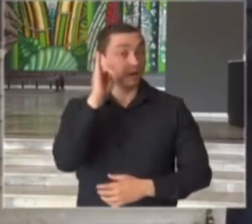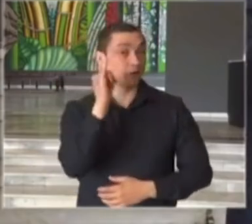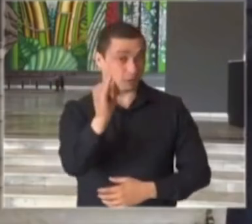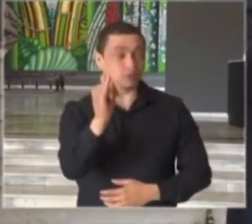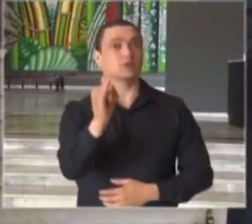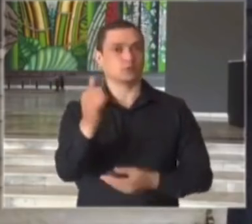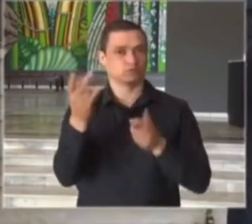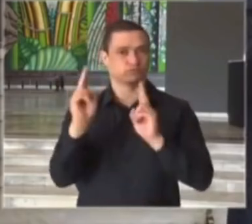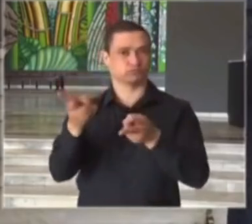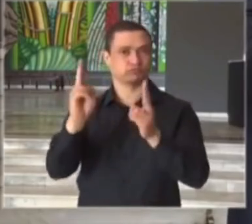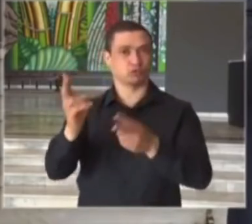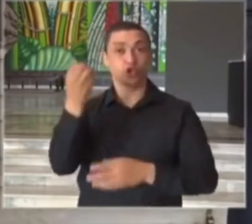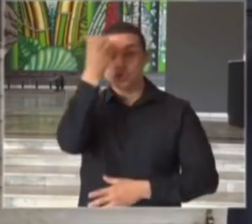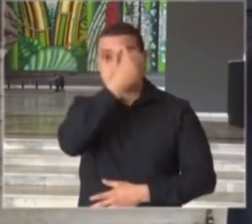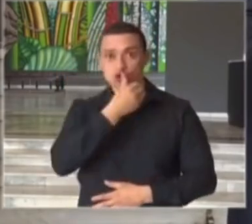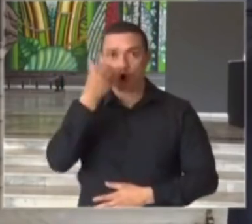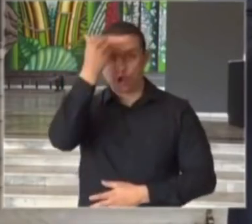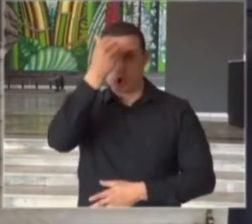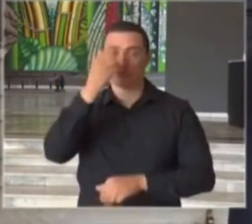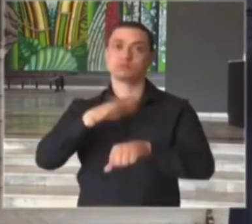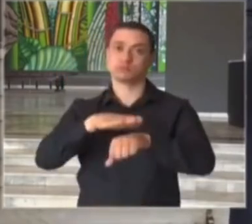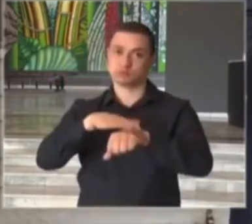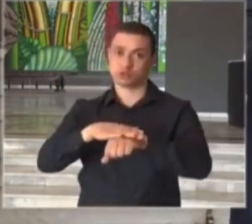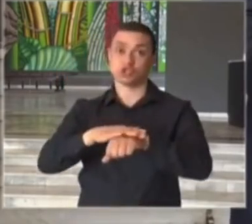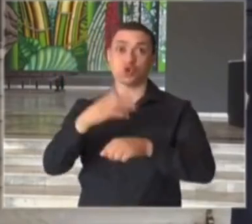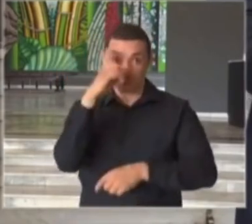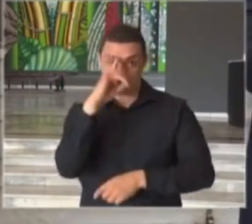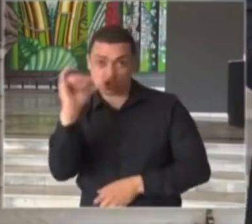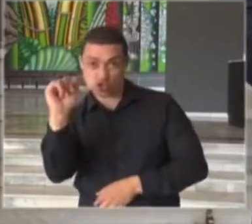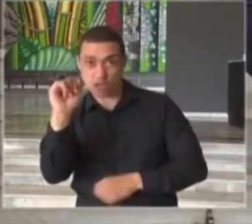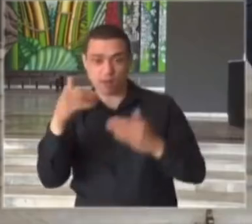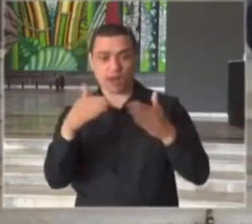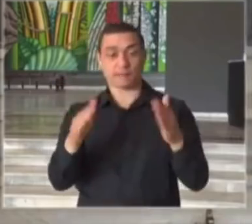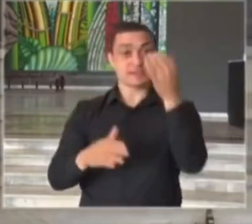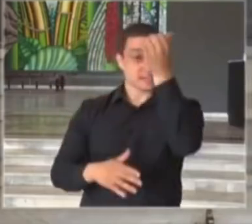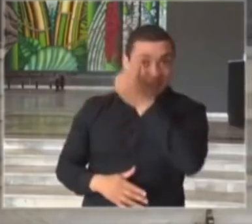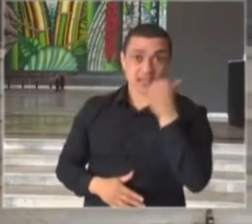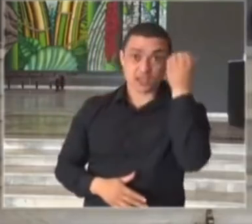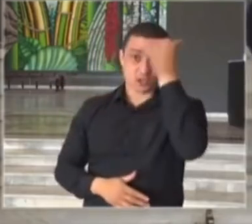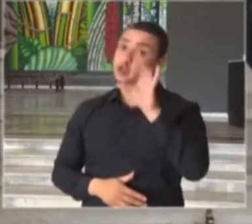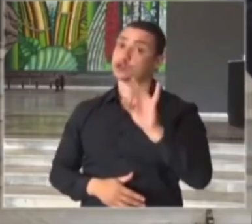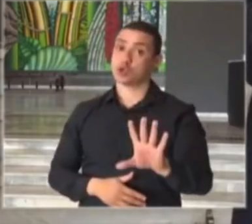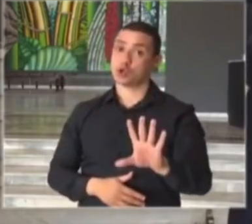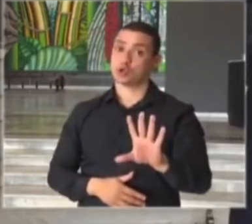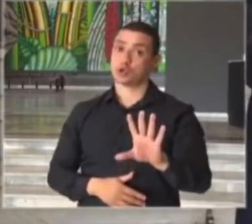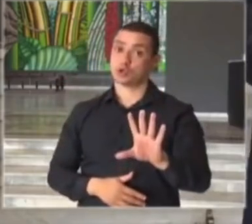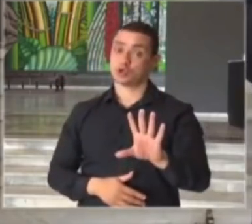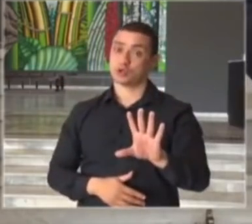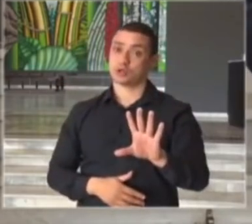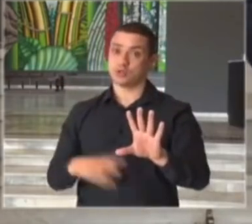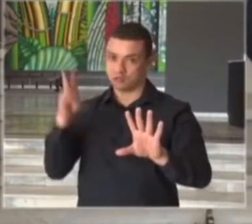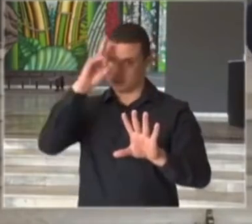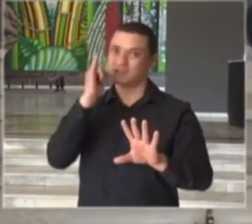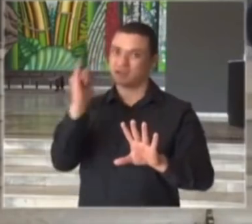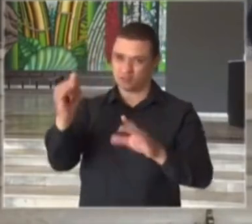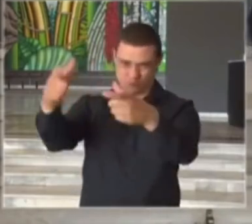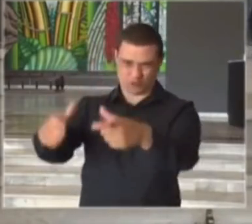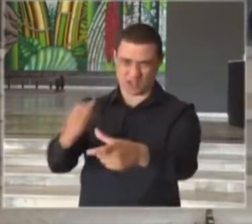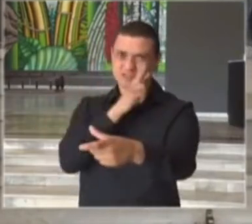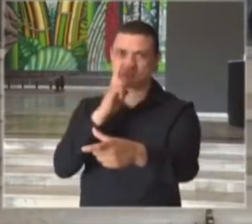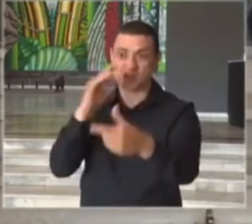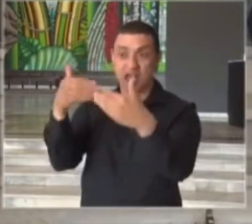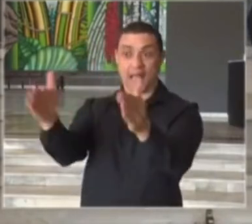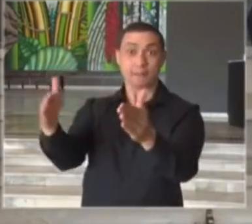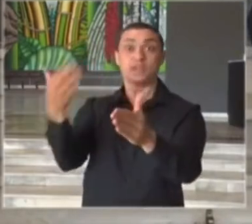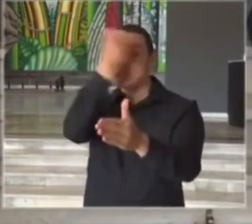continuam sendo seis horas de funcionamento por dia a utilização desses estabelecimentos